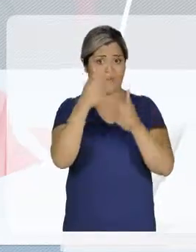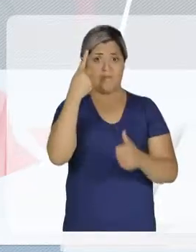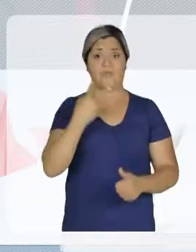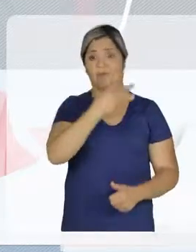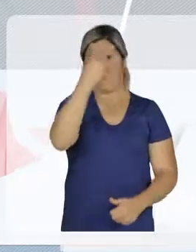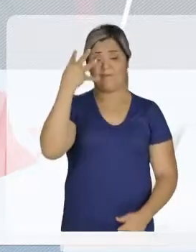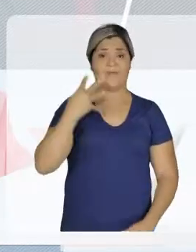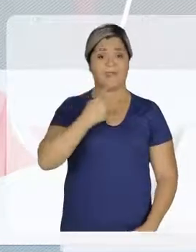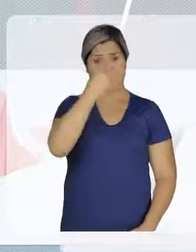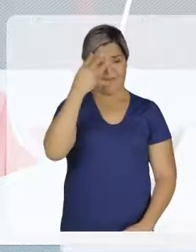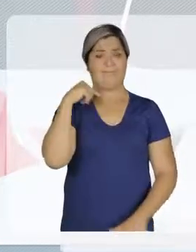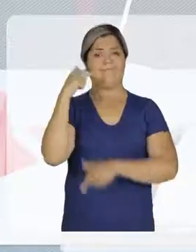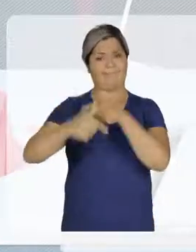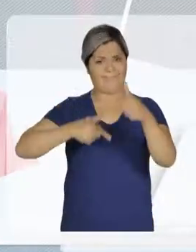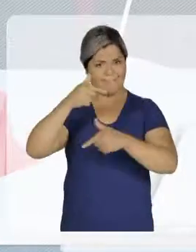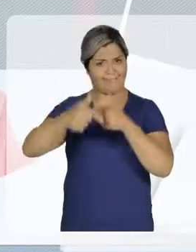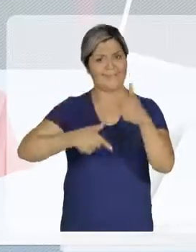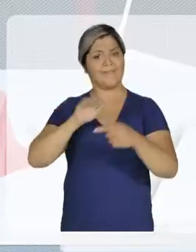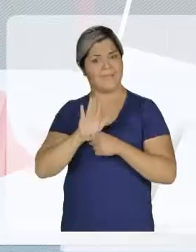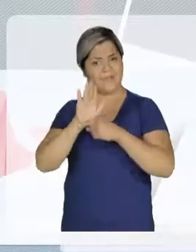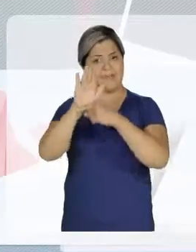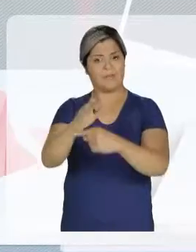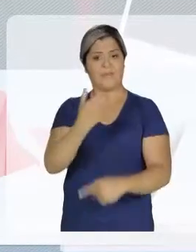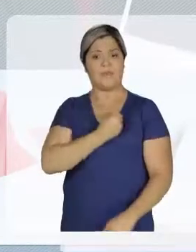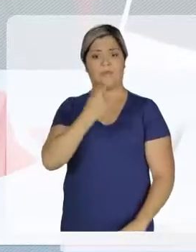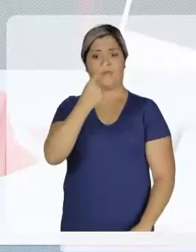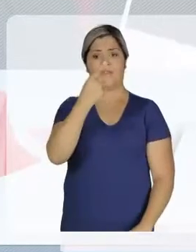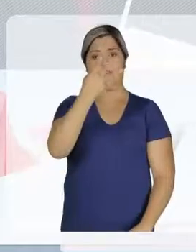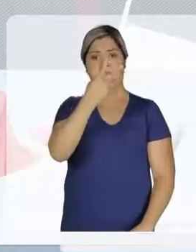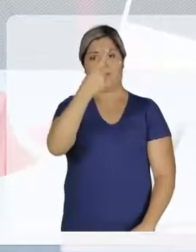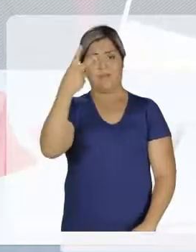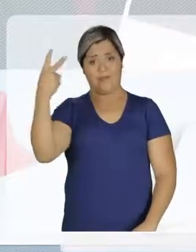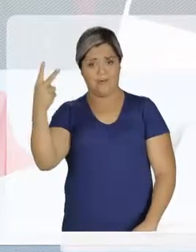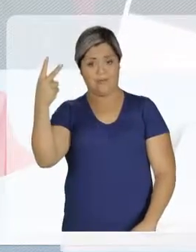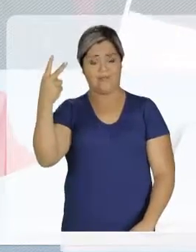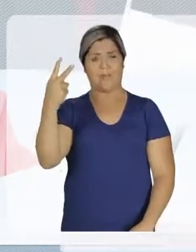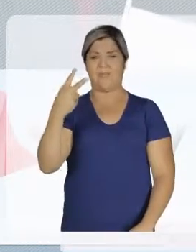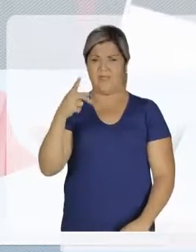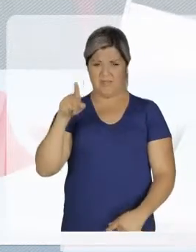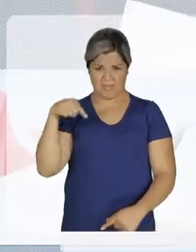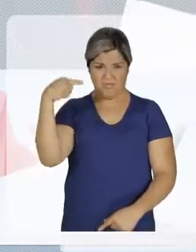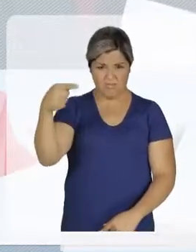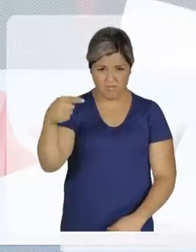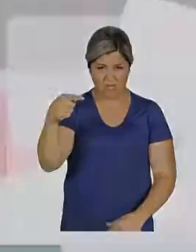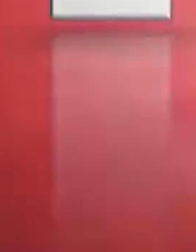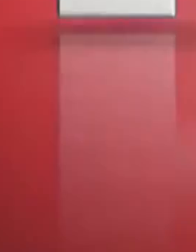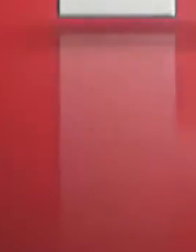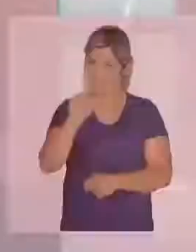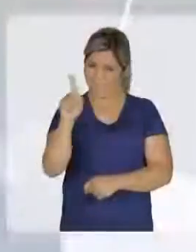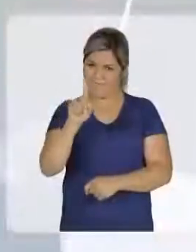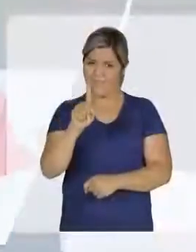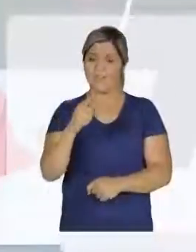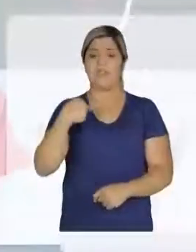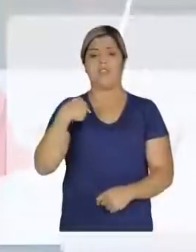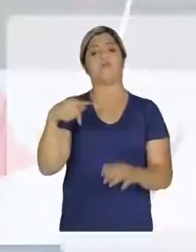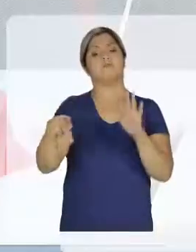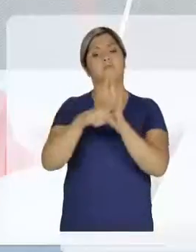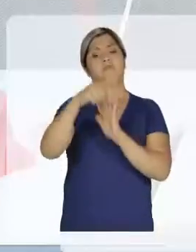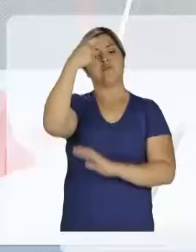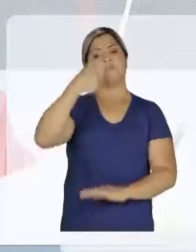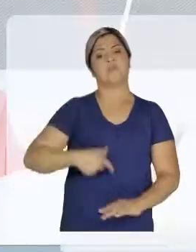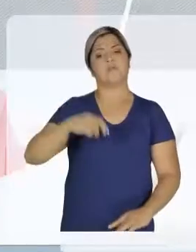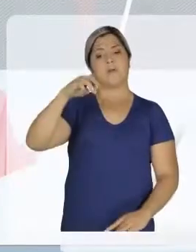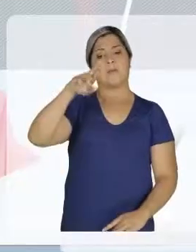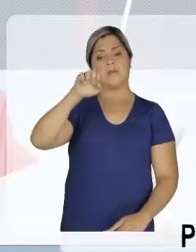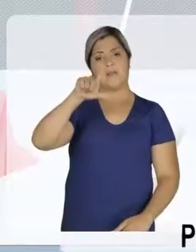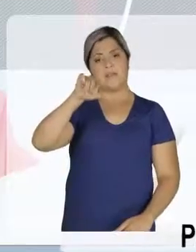Horas. Quero continuar trabalhando por você. Meu número é 14222. Não deixe para depois. Sou Marcella Engenheira,